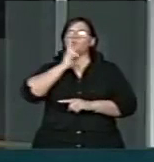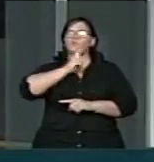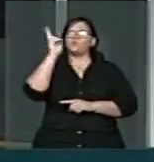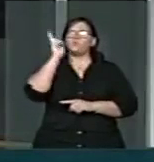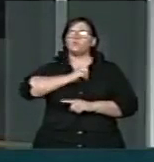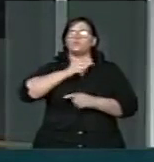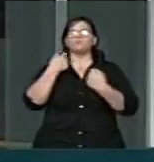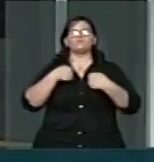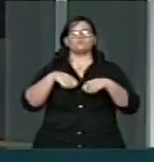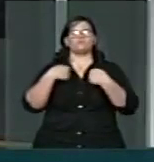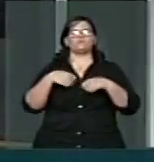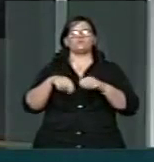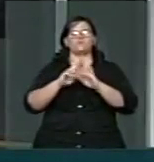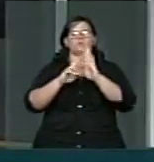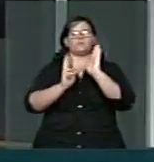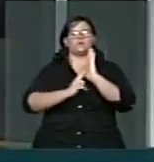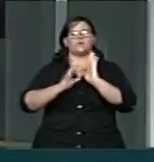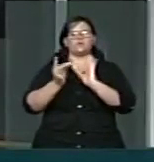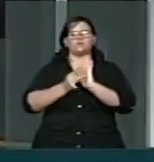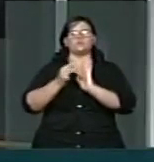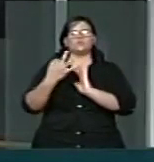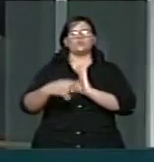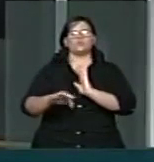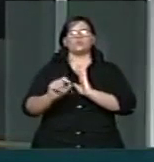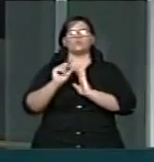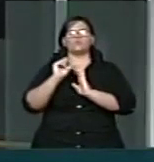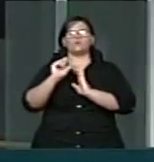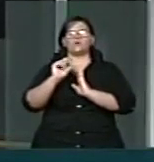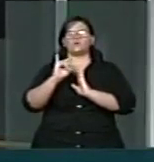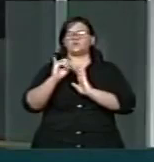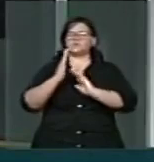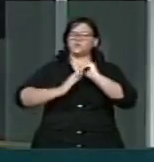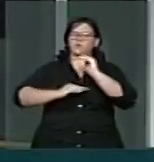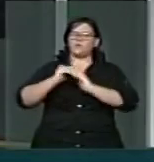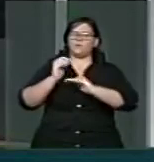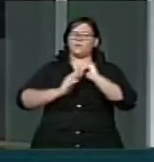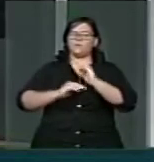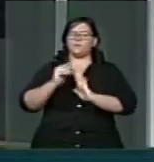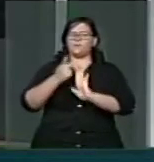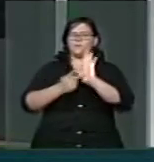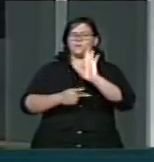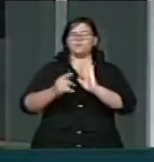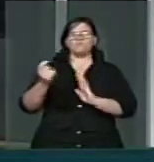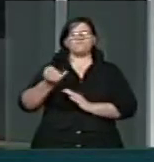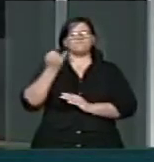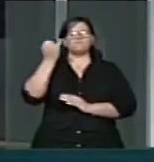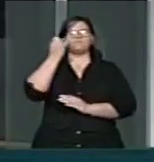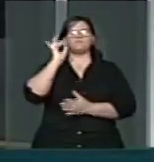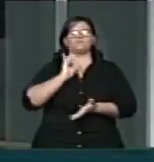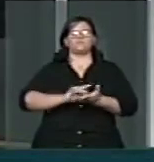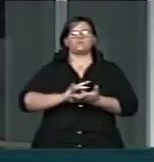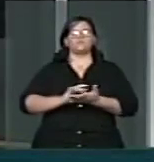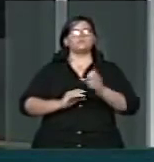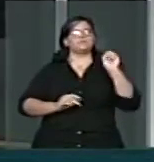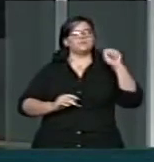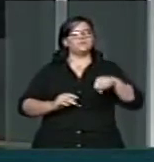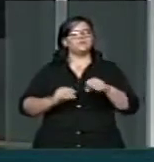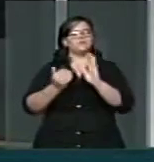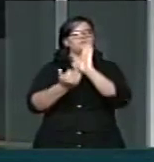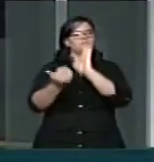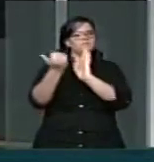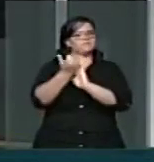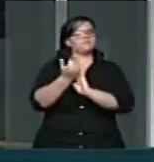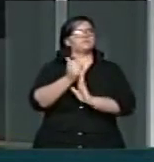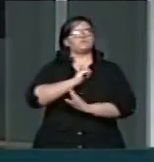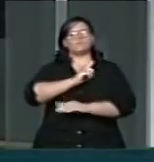necessidade da reglamentação do dispositivo constitucional sobre a matéria de tamanha relevância. Sim, avanços